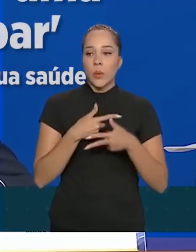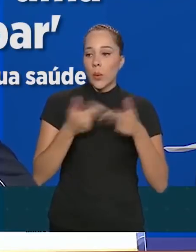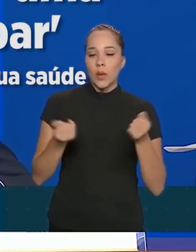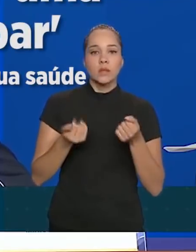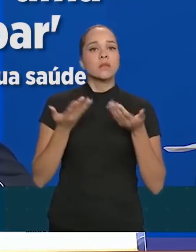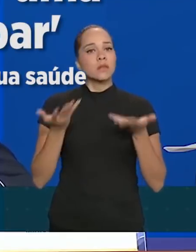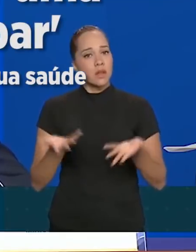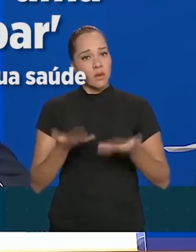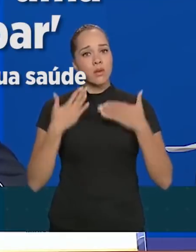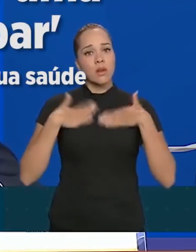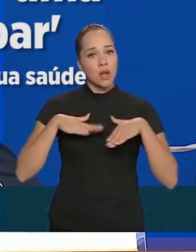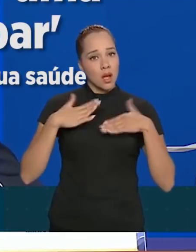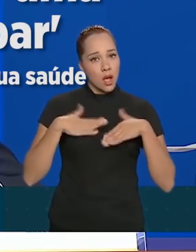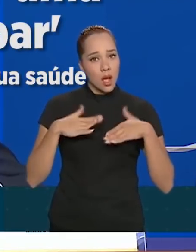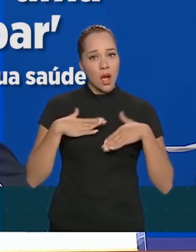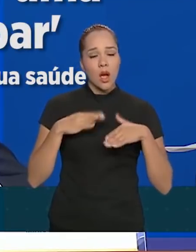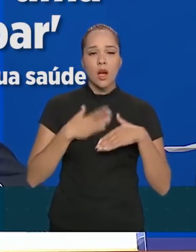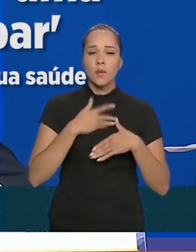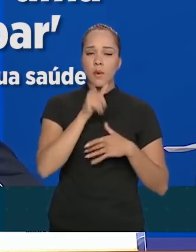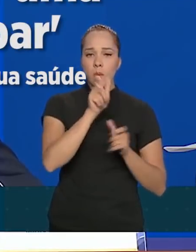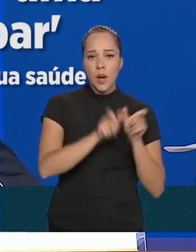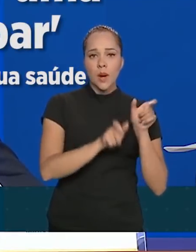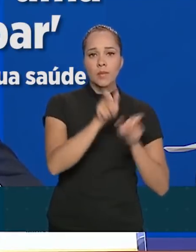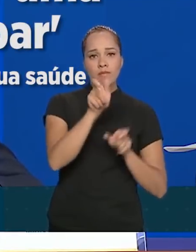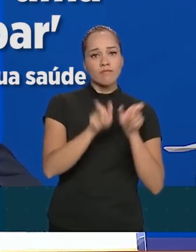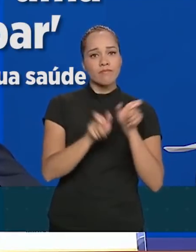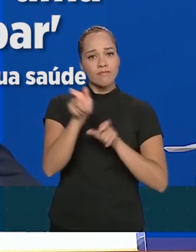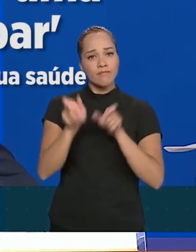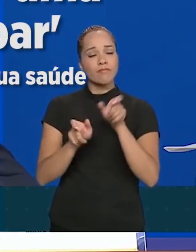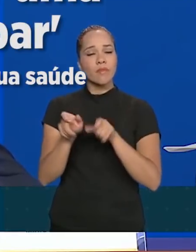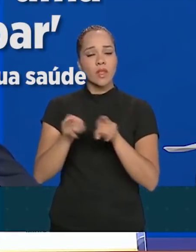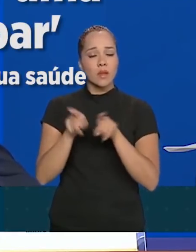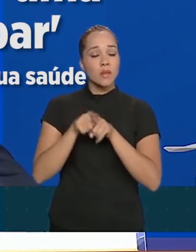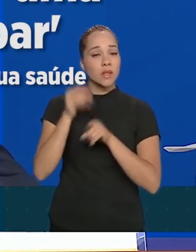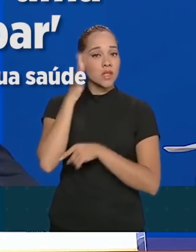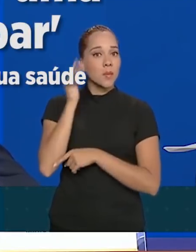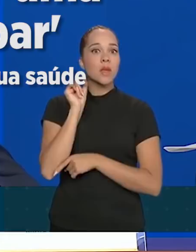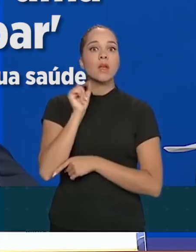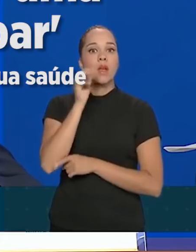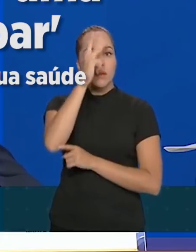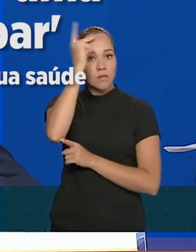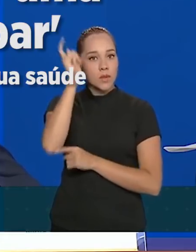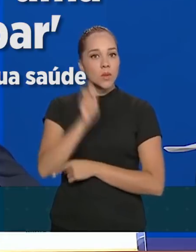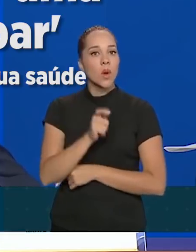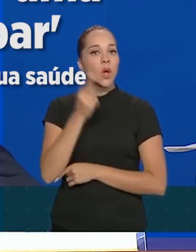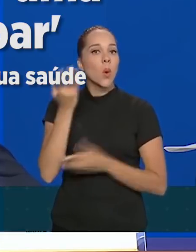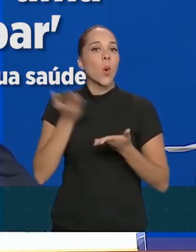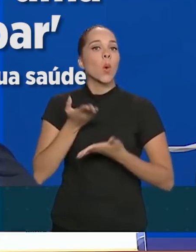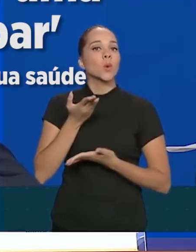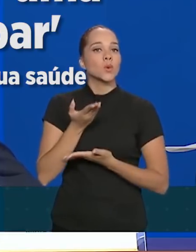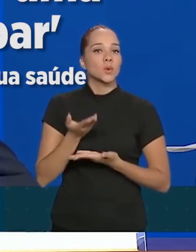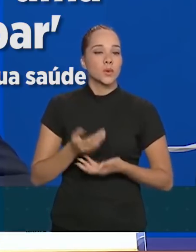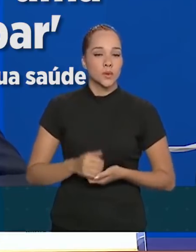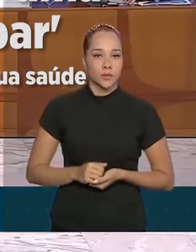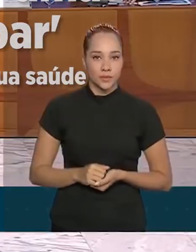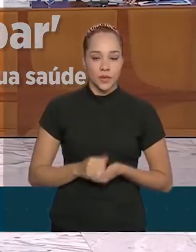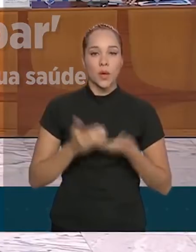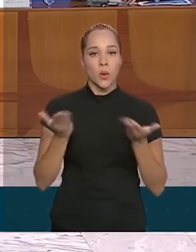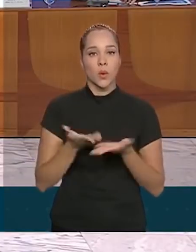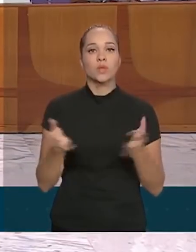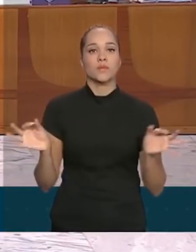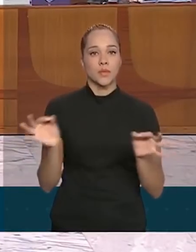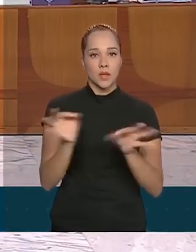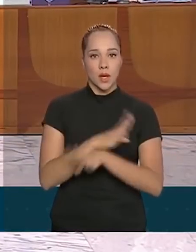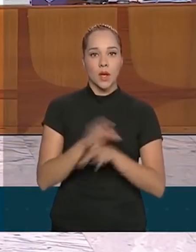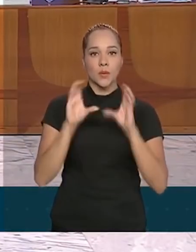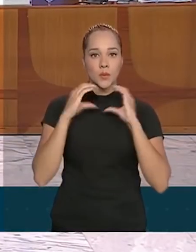Então calma com contagem individual e principalmente contagem de quem é a pessoa pública do dia. Está aí encerrada